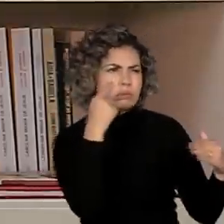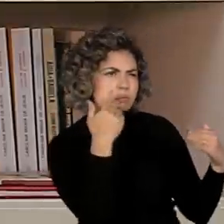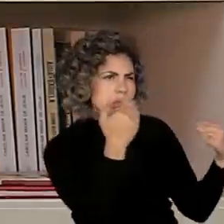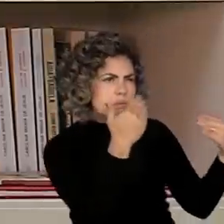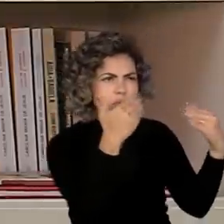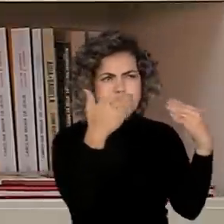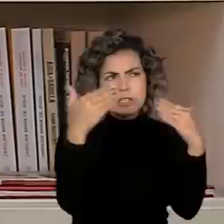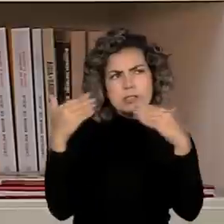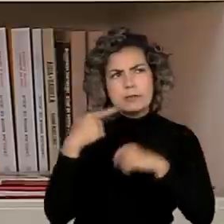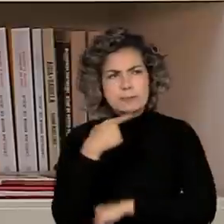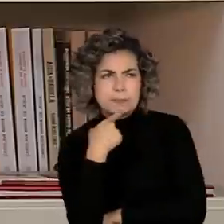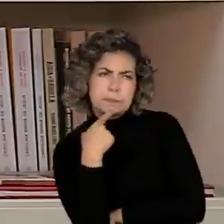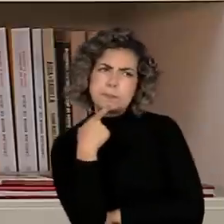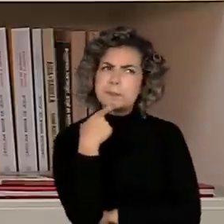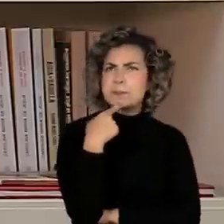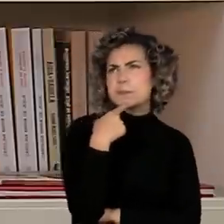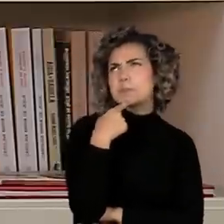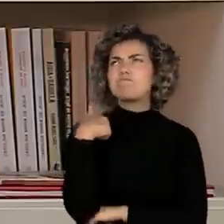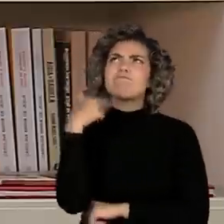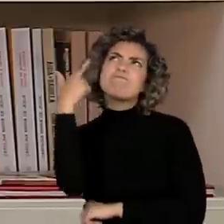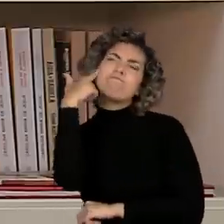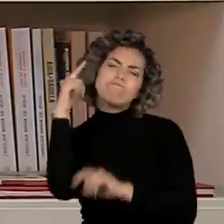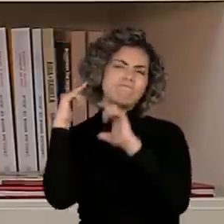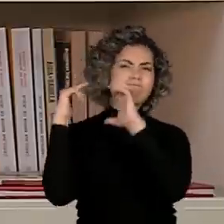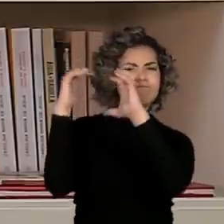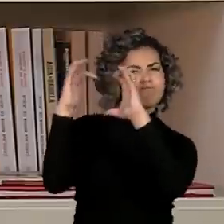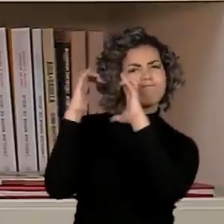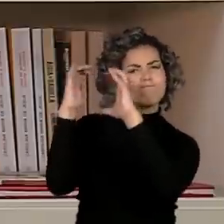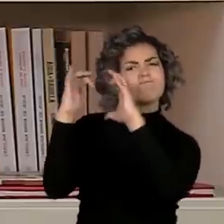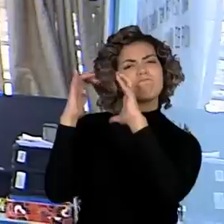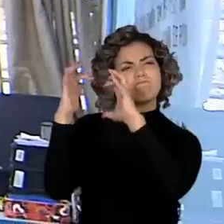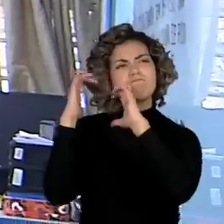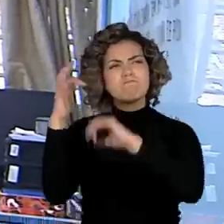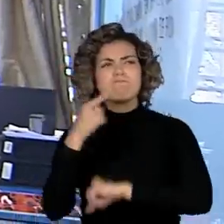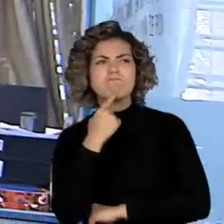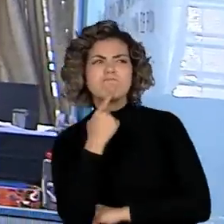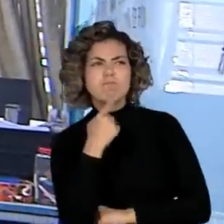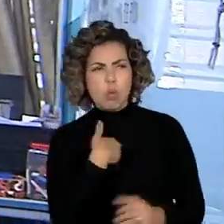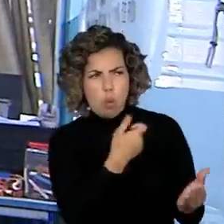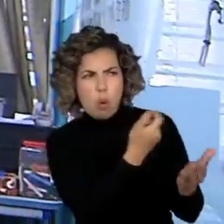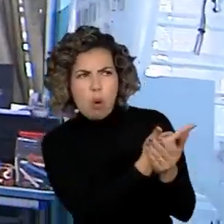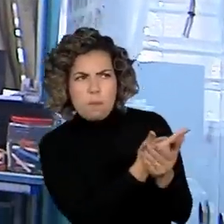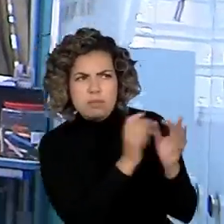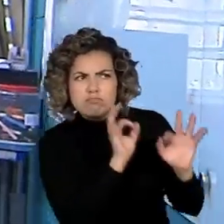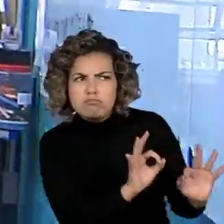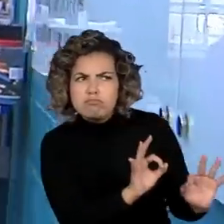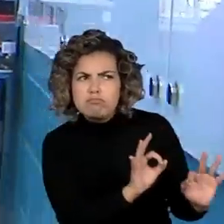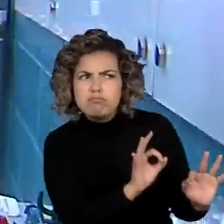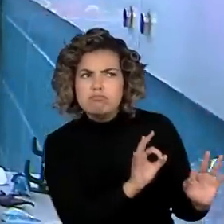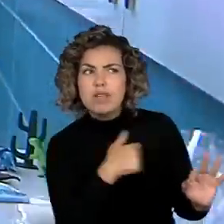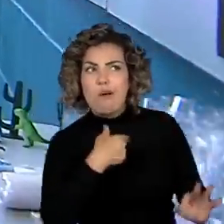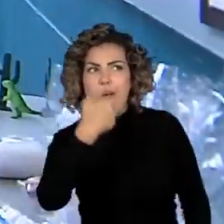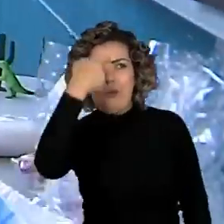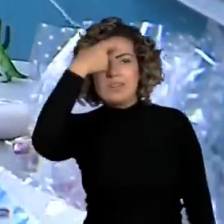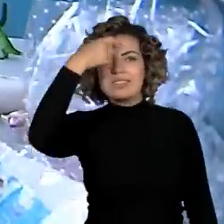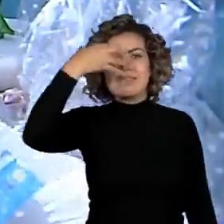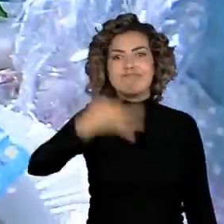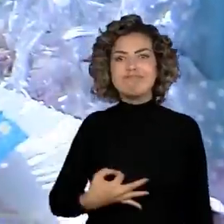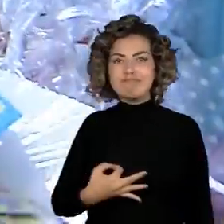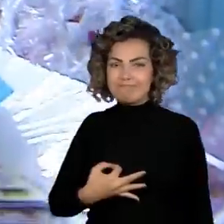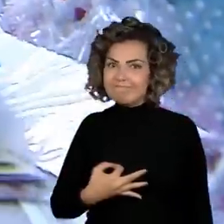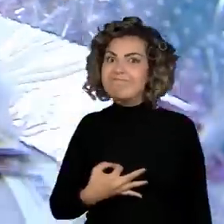refletir mais, eles passam a ter uma postura de consumidor consciente. E um consumidor